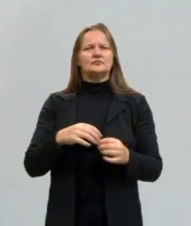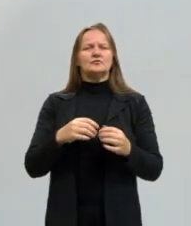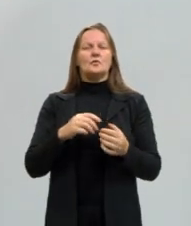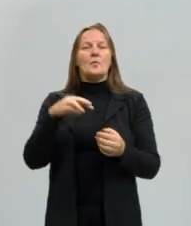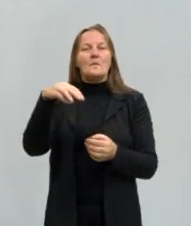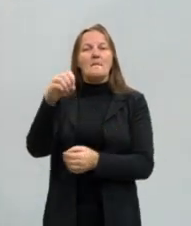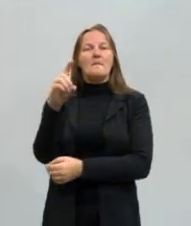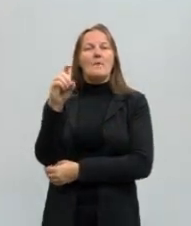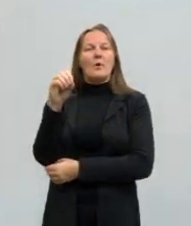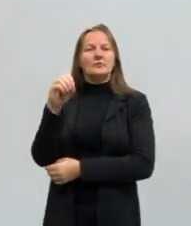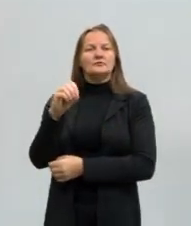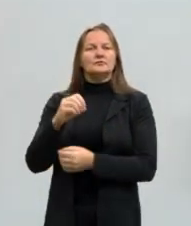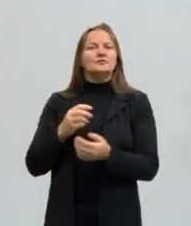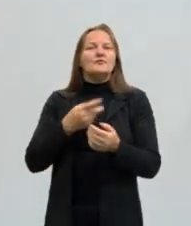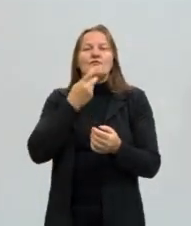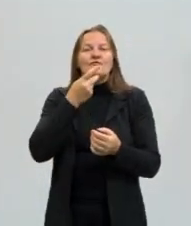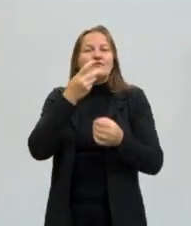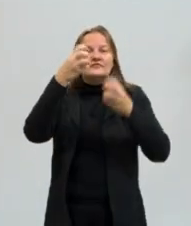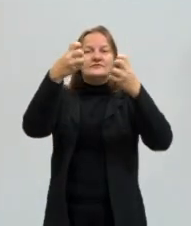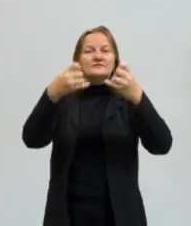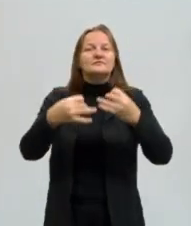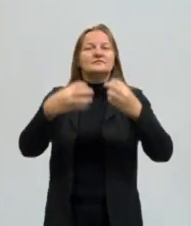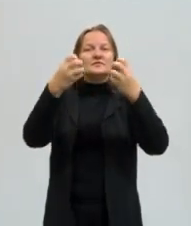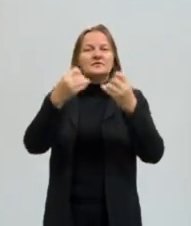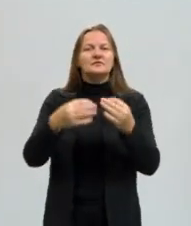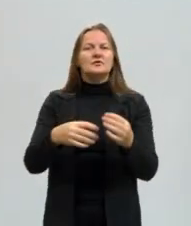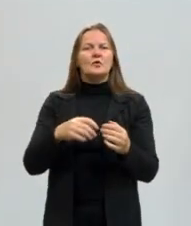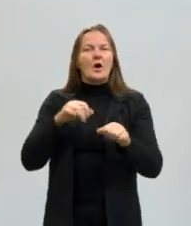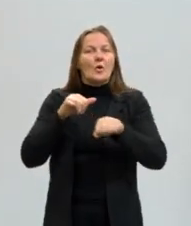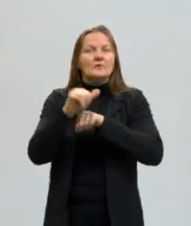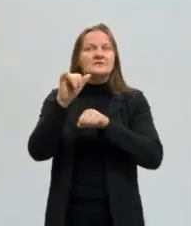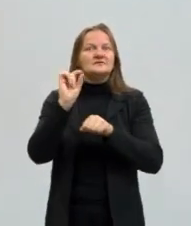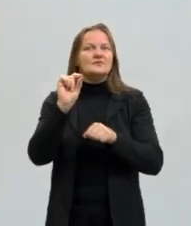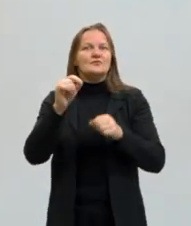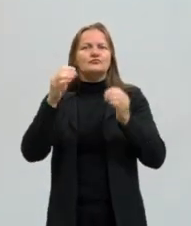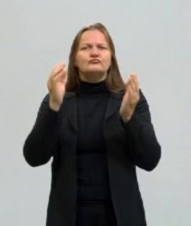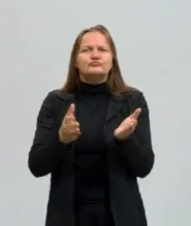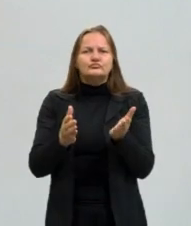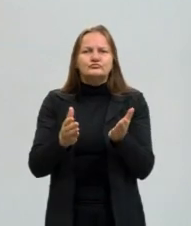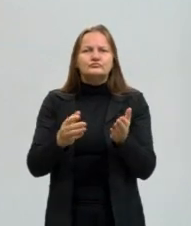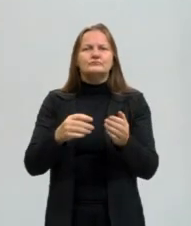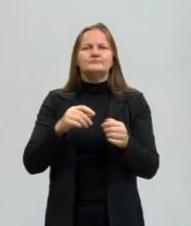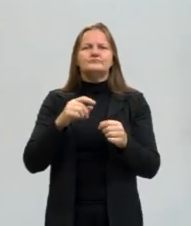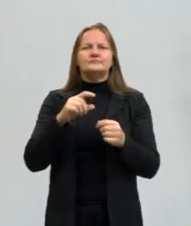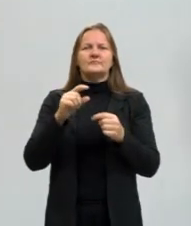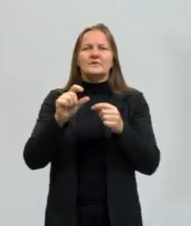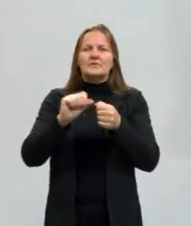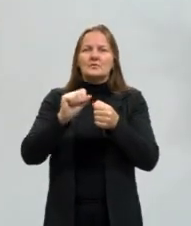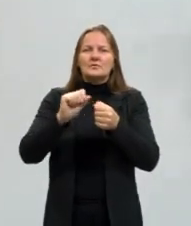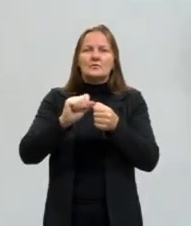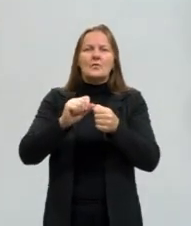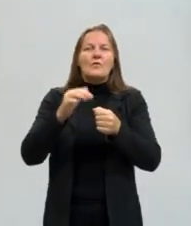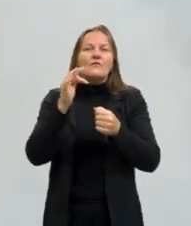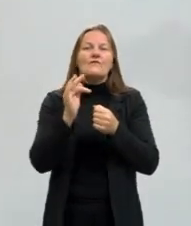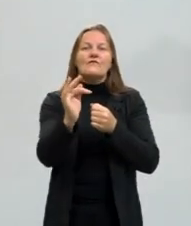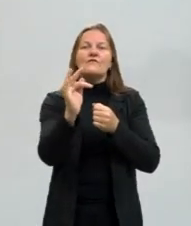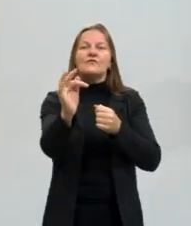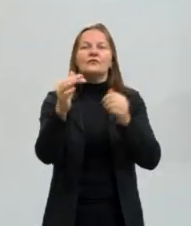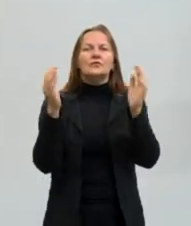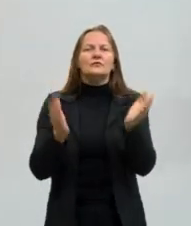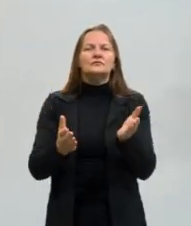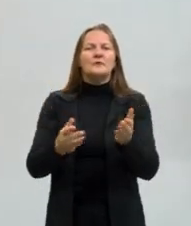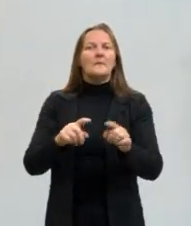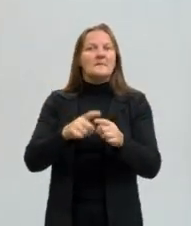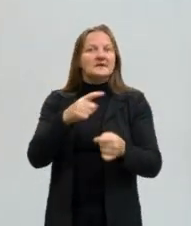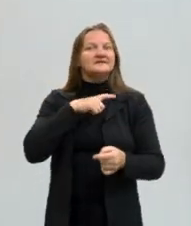modo que está falando de algo que aconteceu, está acontecendo ou vai acontecer,